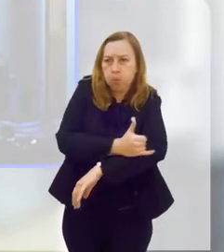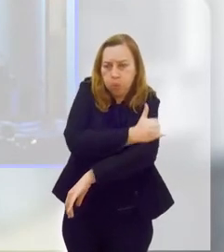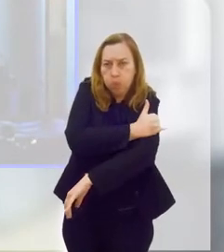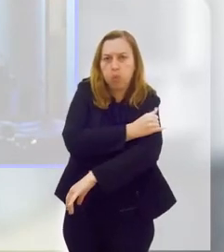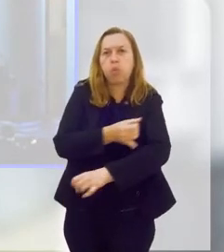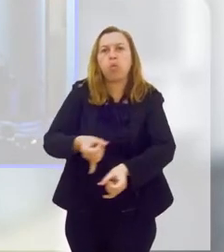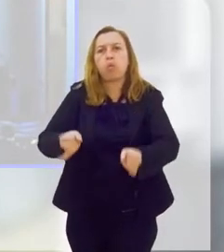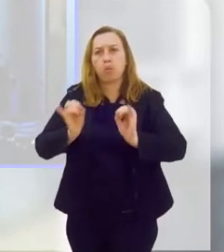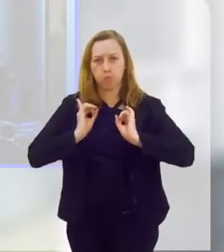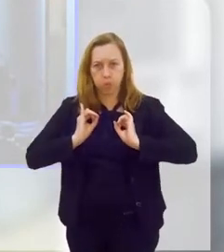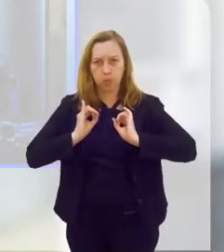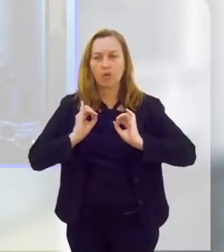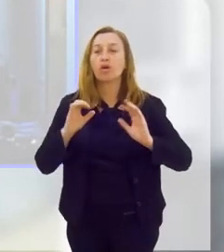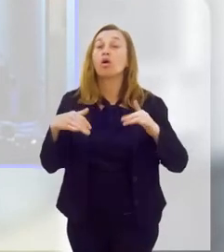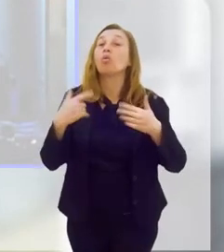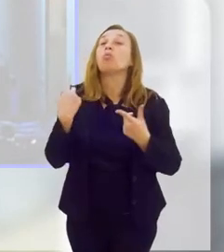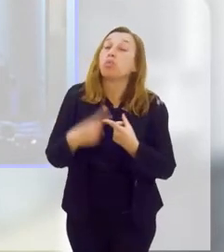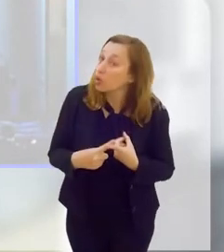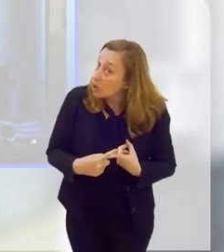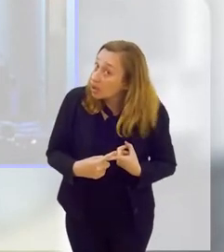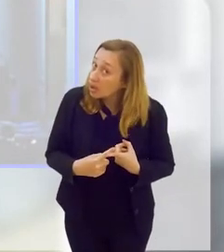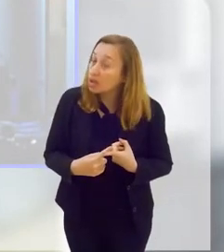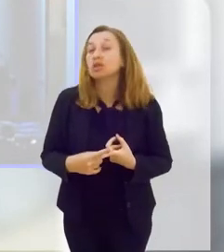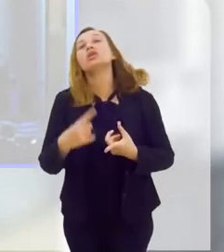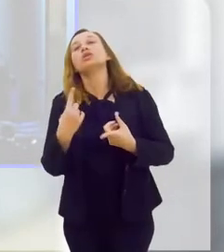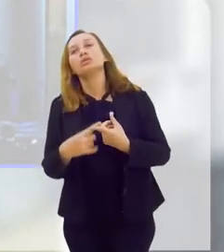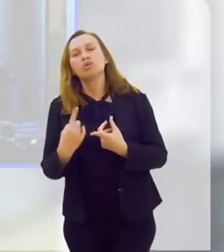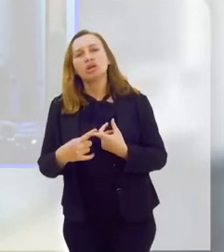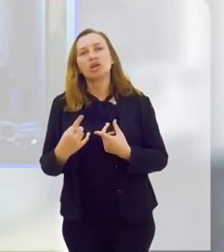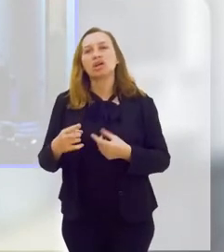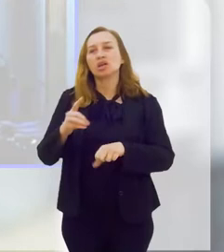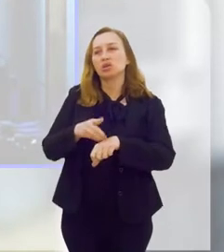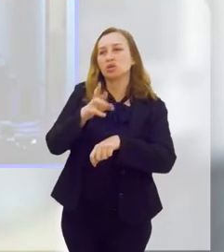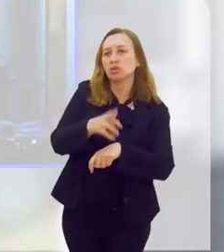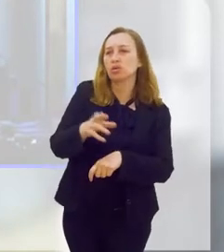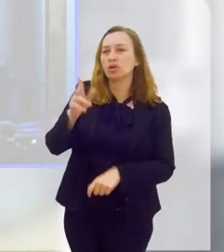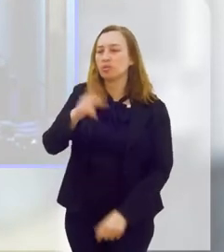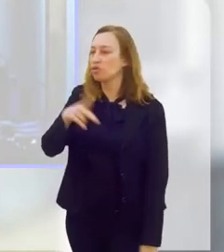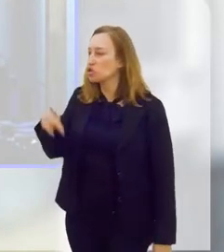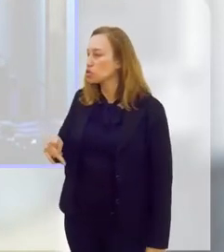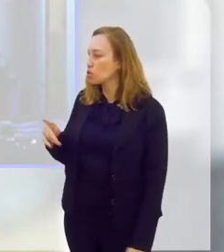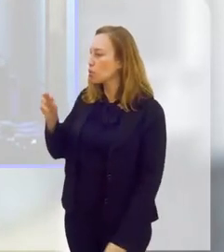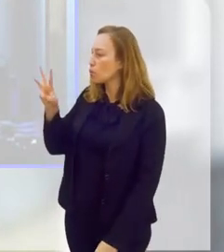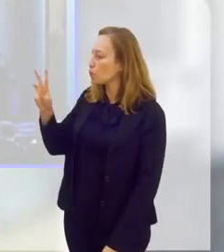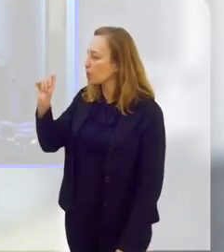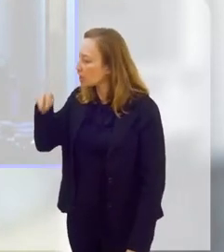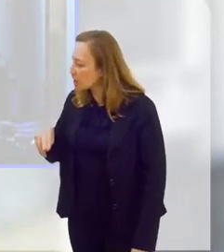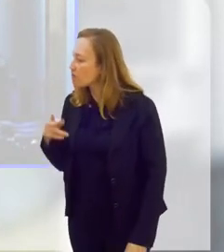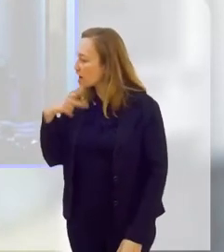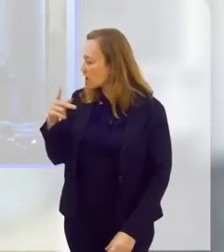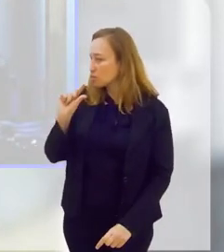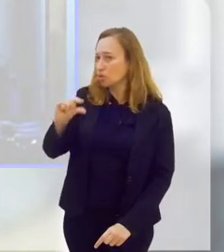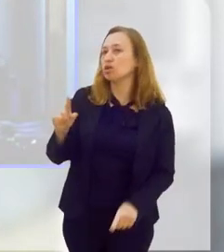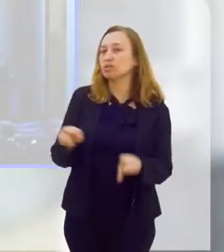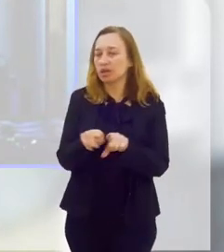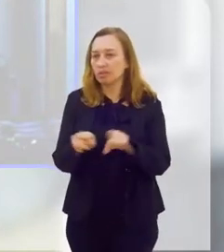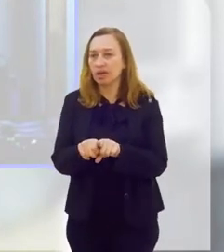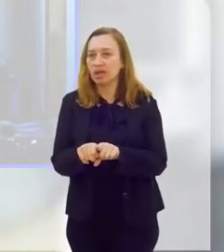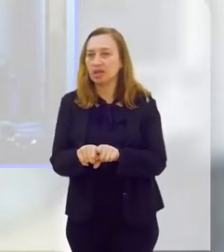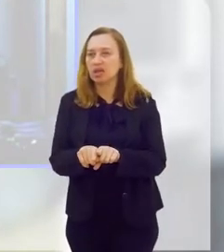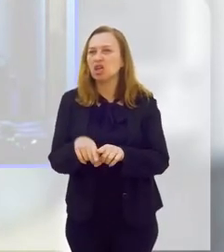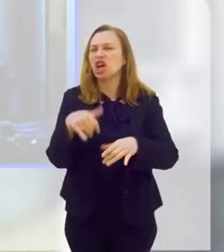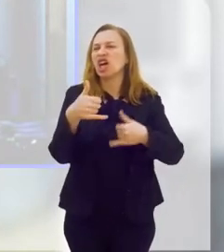sedentários. Por que isso, doutora e professor William, também queria que você faça um pouquinho sobre isso?